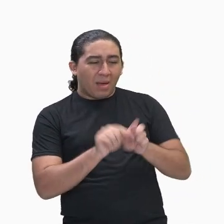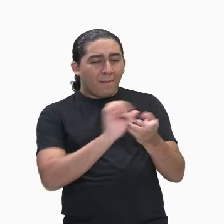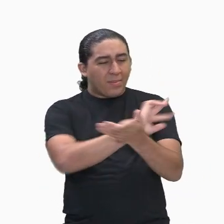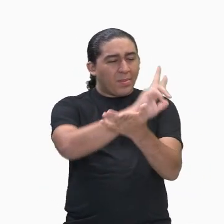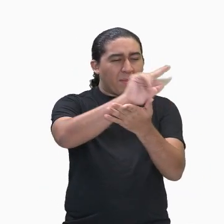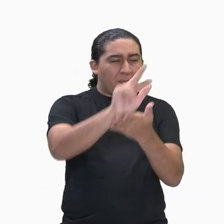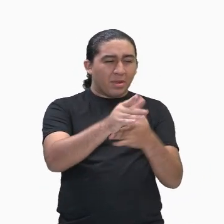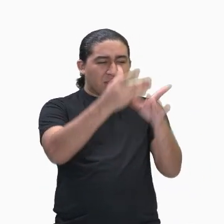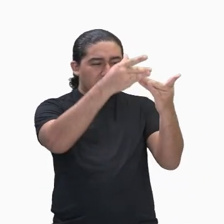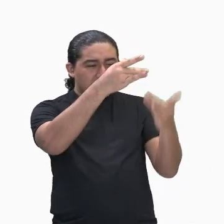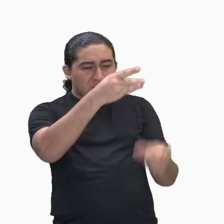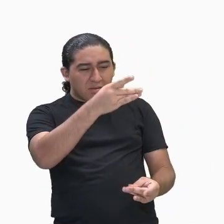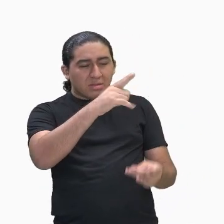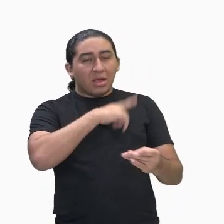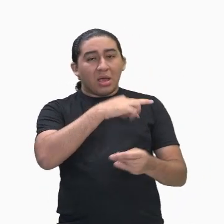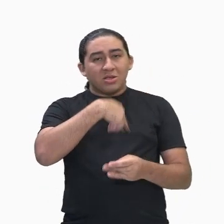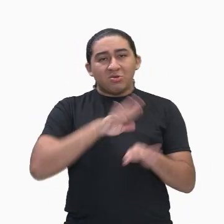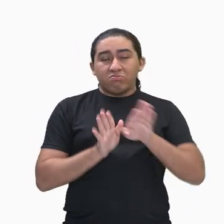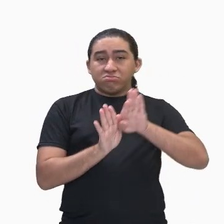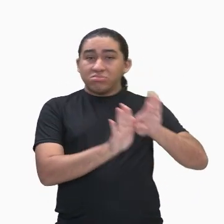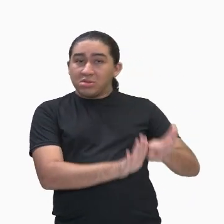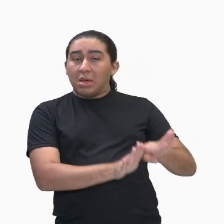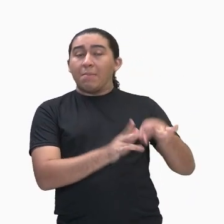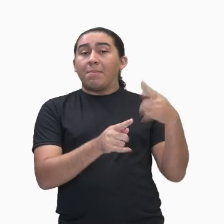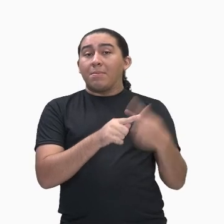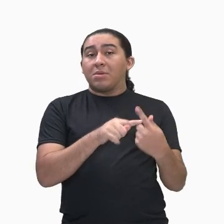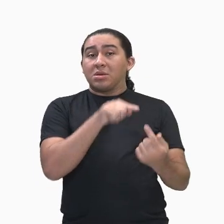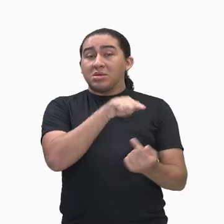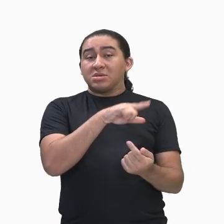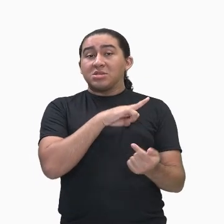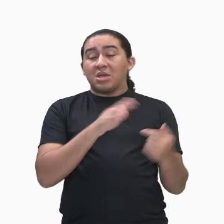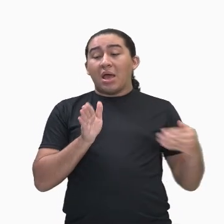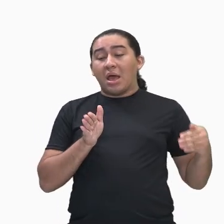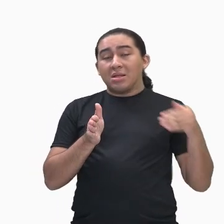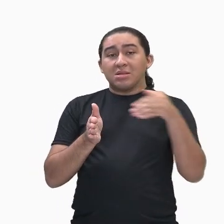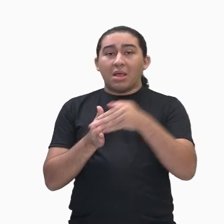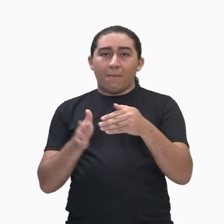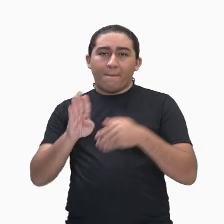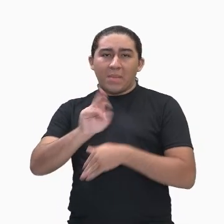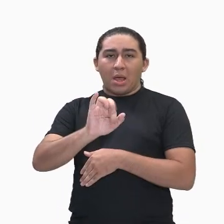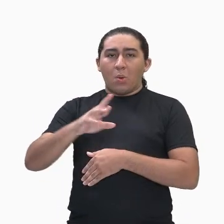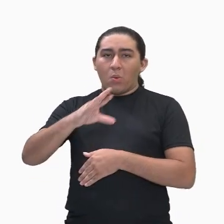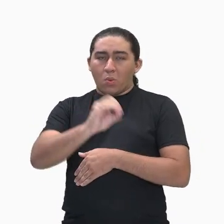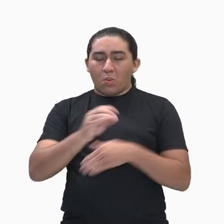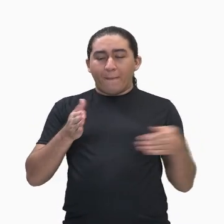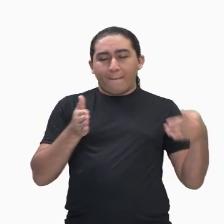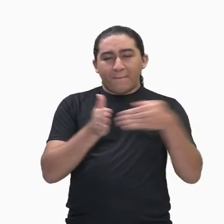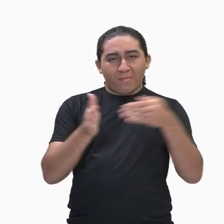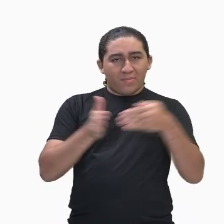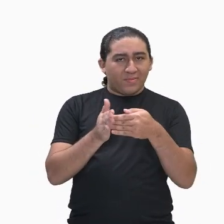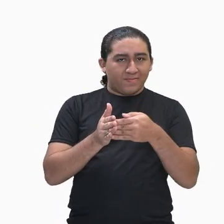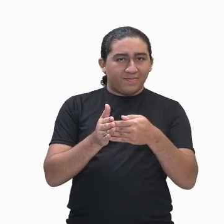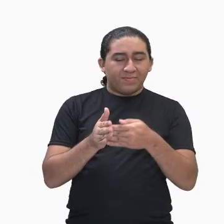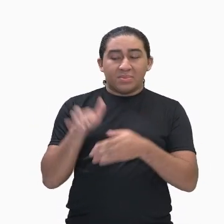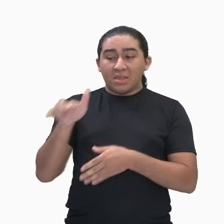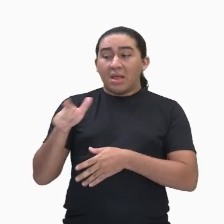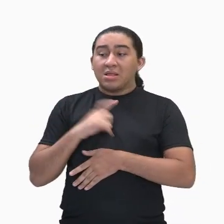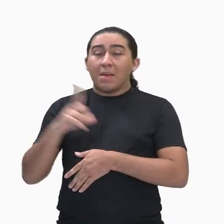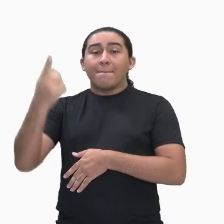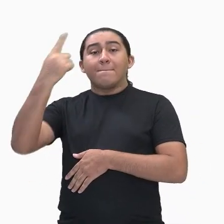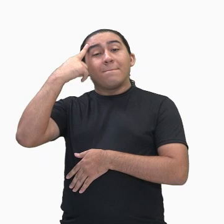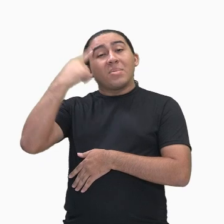aquela coisa de religiosidade que havia até o período barroco. Então, eles resgatam questões,